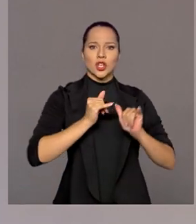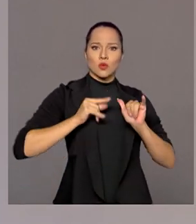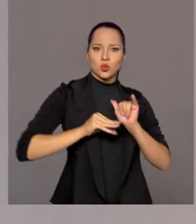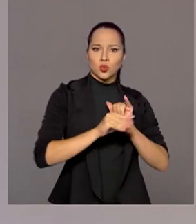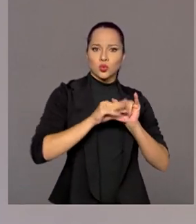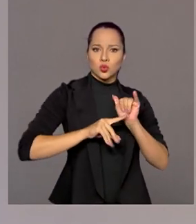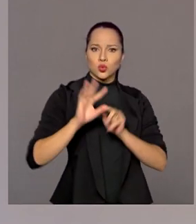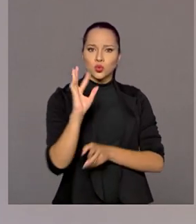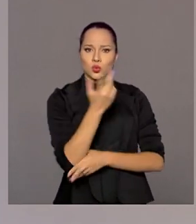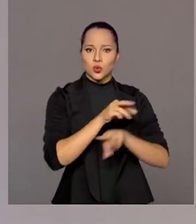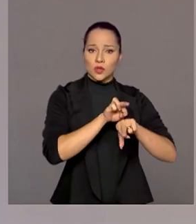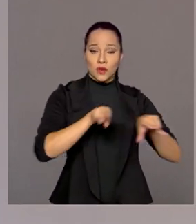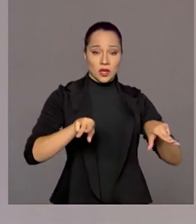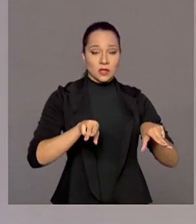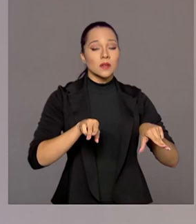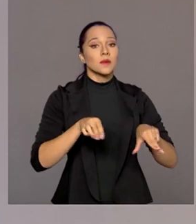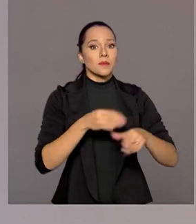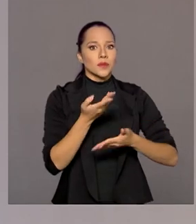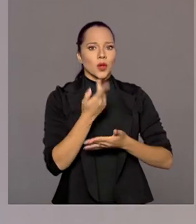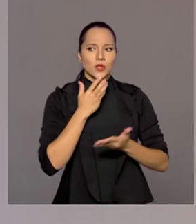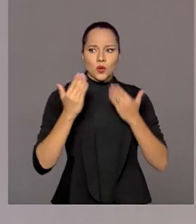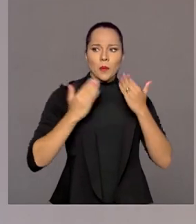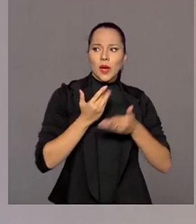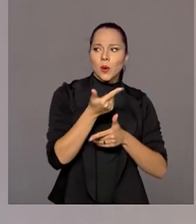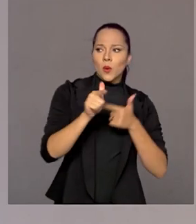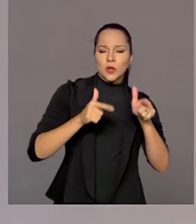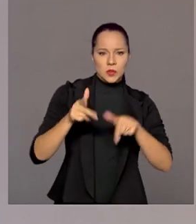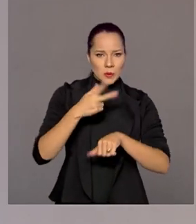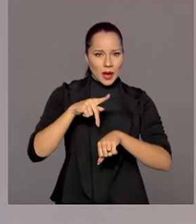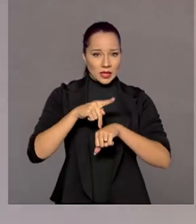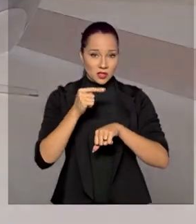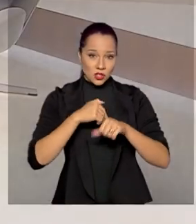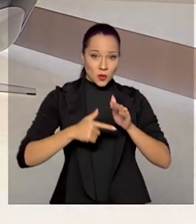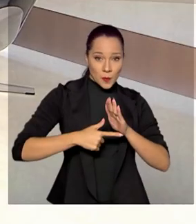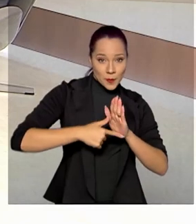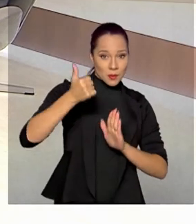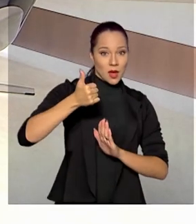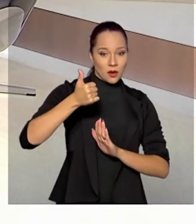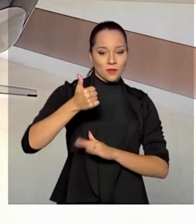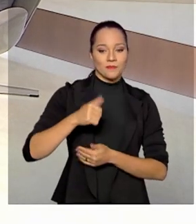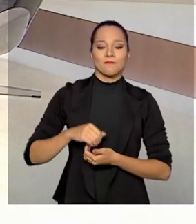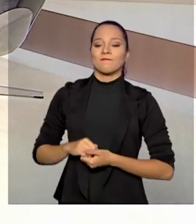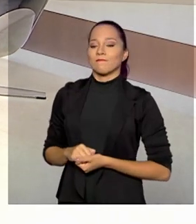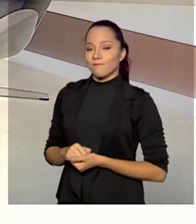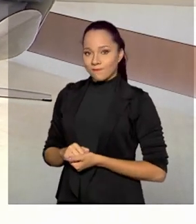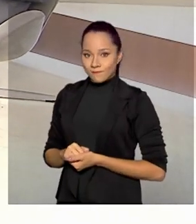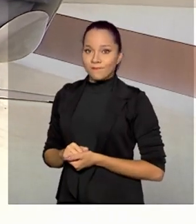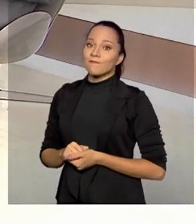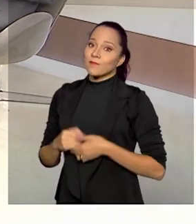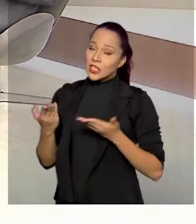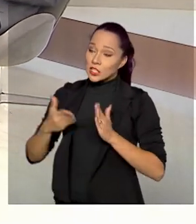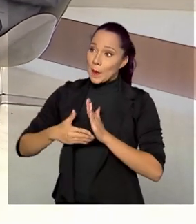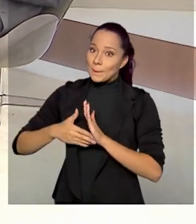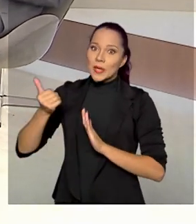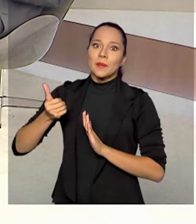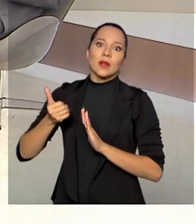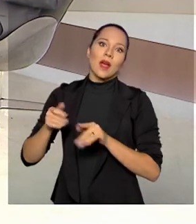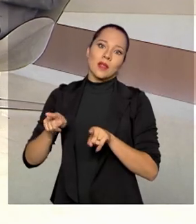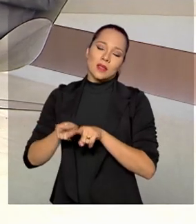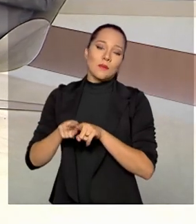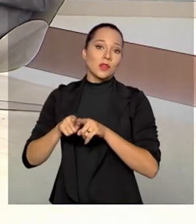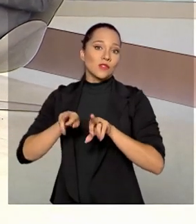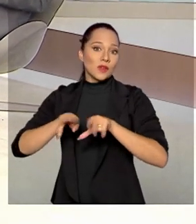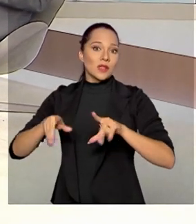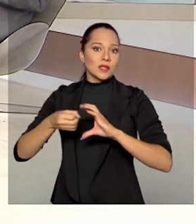Estamos à frente quando a gente compara com outros países? É, estamos à frente até pelas próprias características do Brasil.